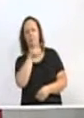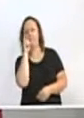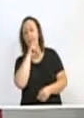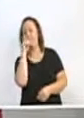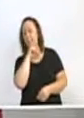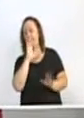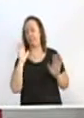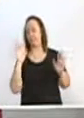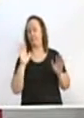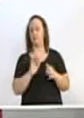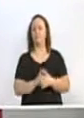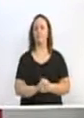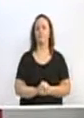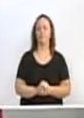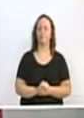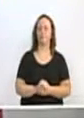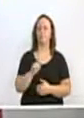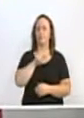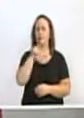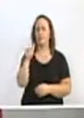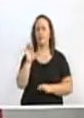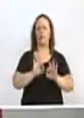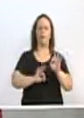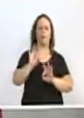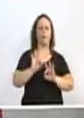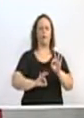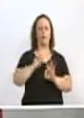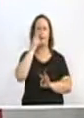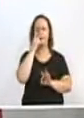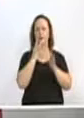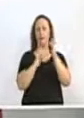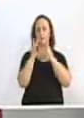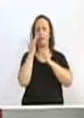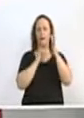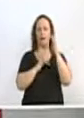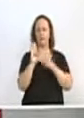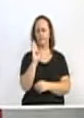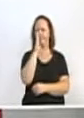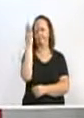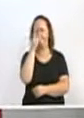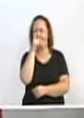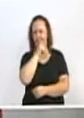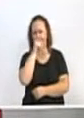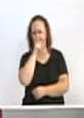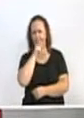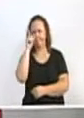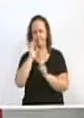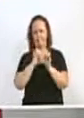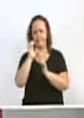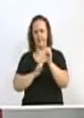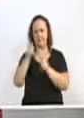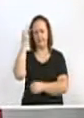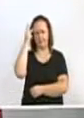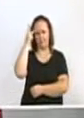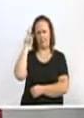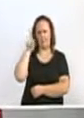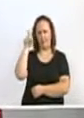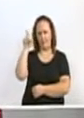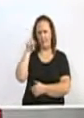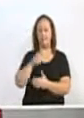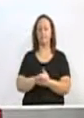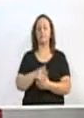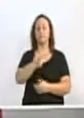Quando montaram esta farsa que é a Piracicabana aqui no município de Blumenau, nós já